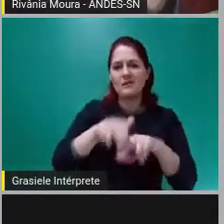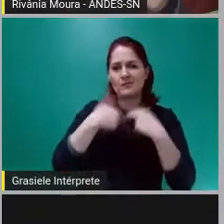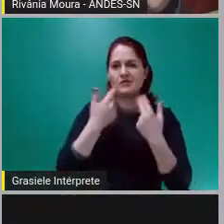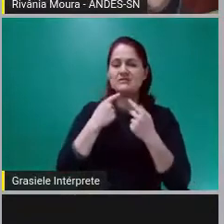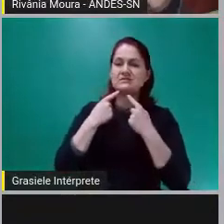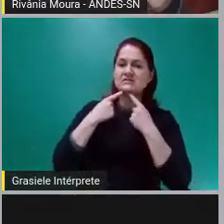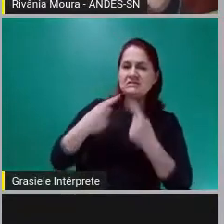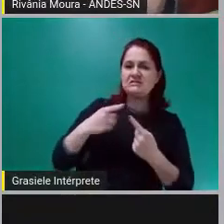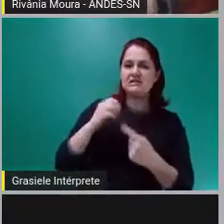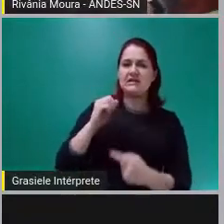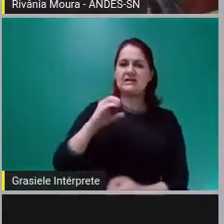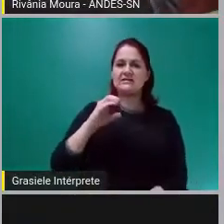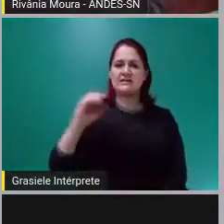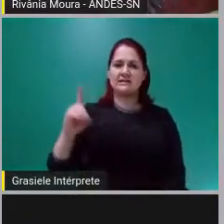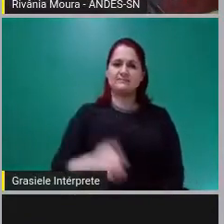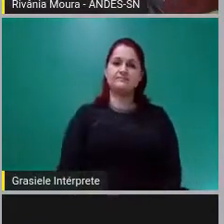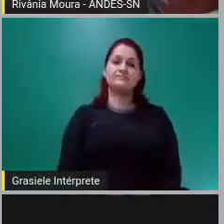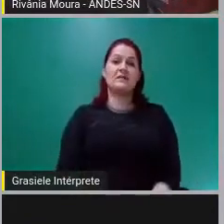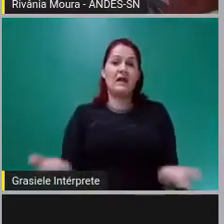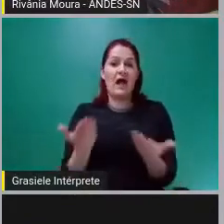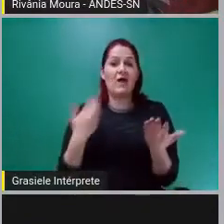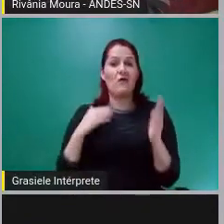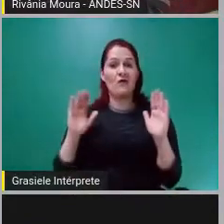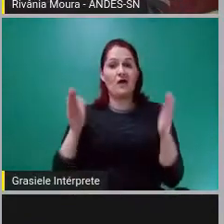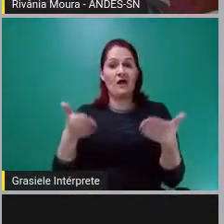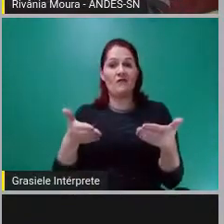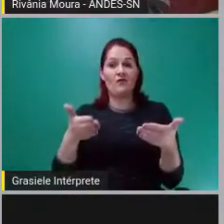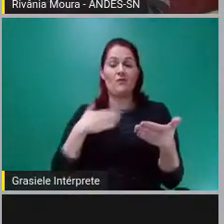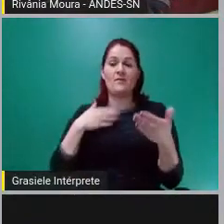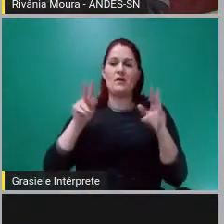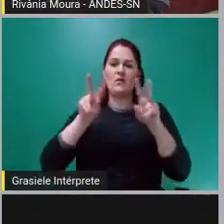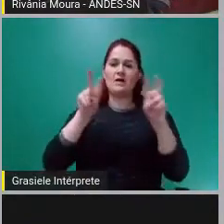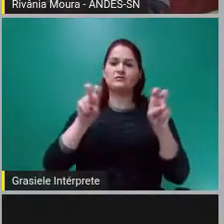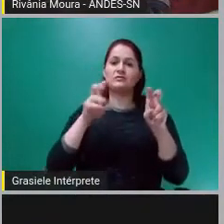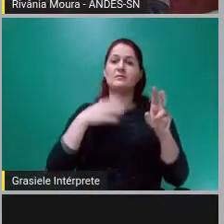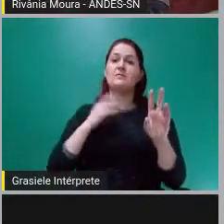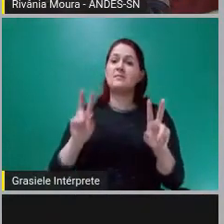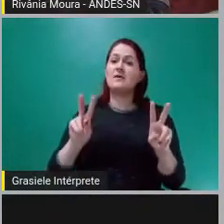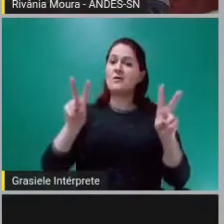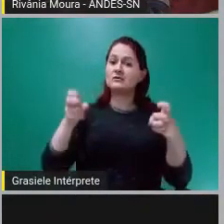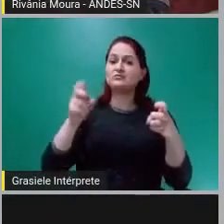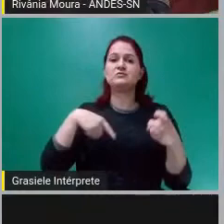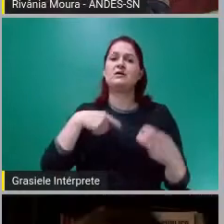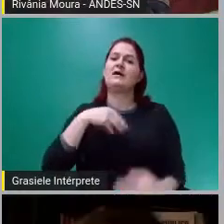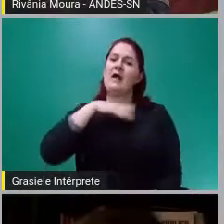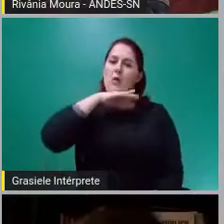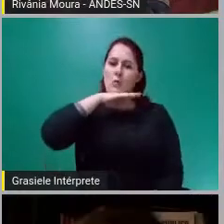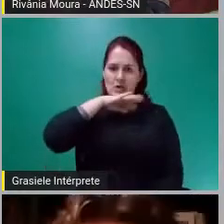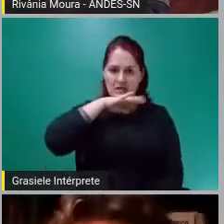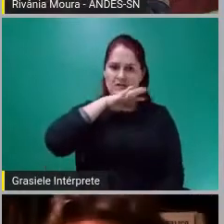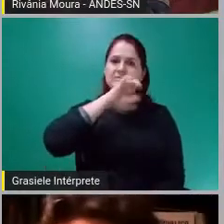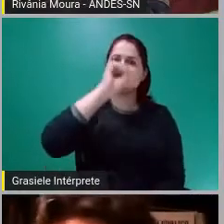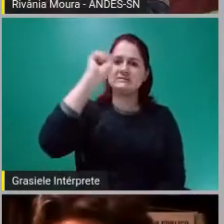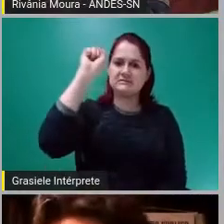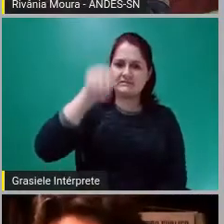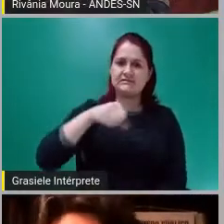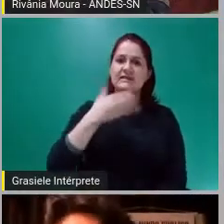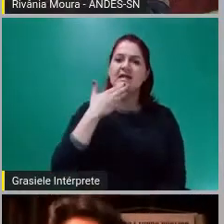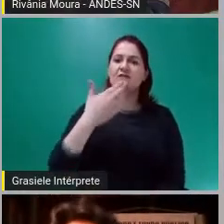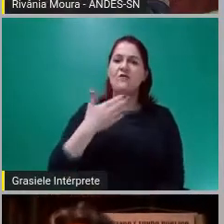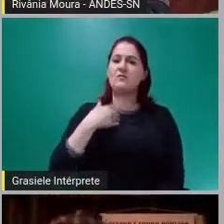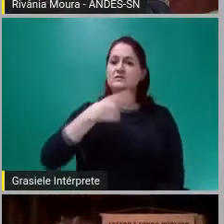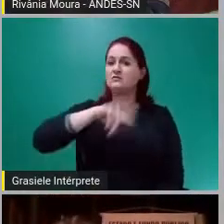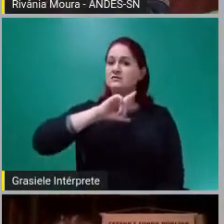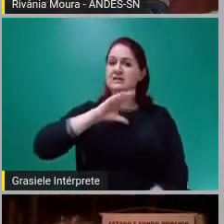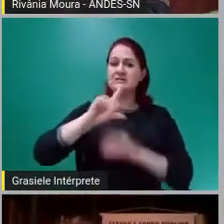A minha matéria é ingrata, mas eu vou pedir para o pessoal não fugir da live, porque eu vou tentar fazer de uma maneira que